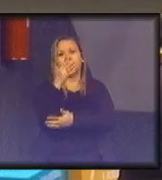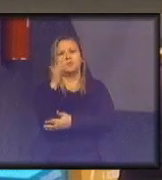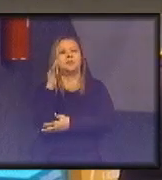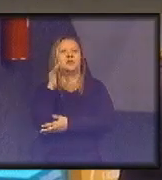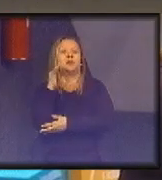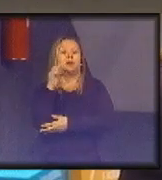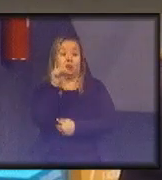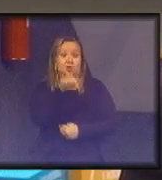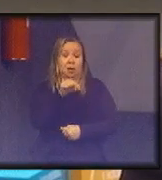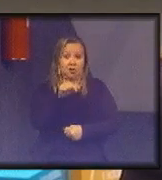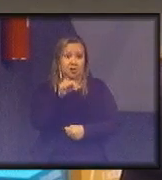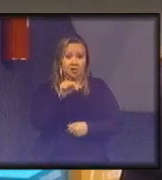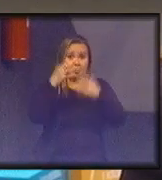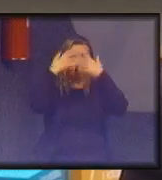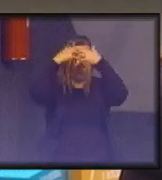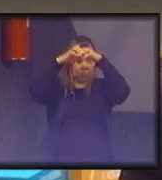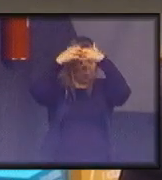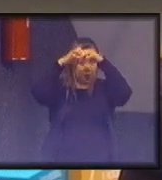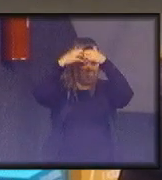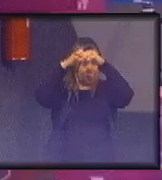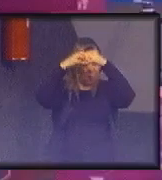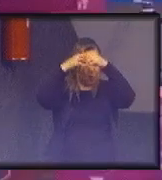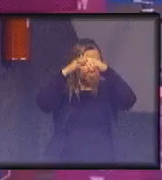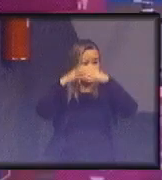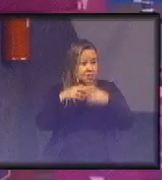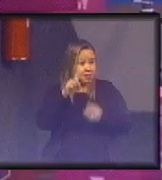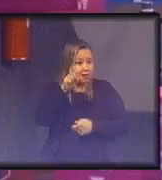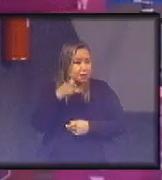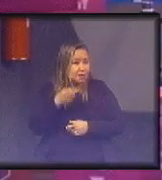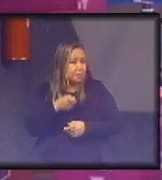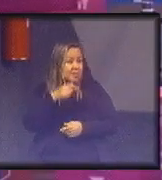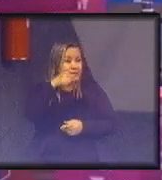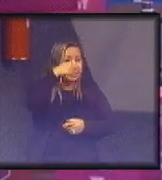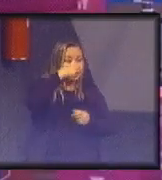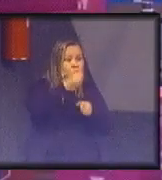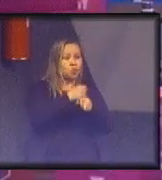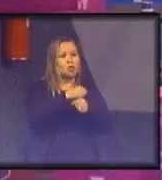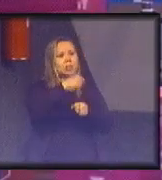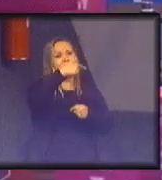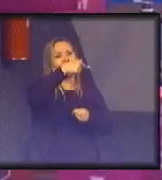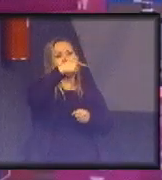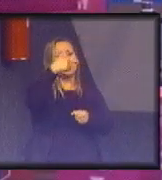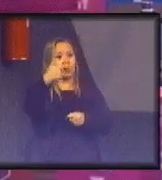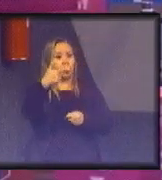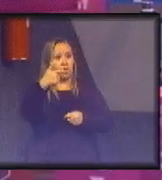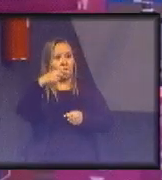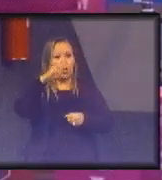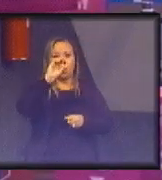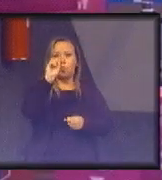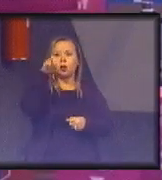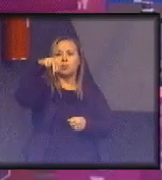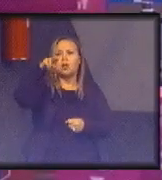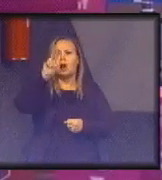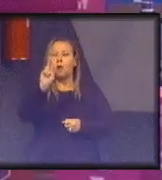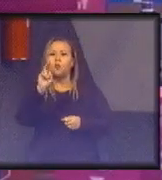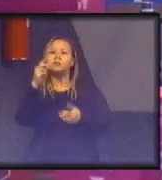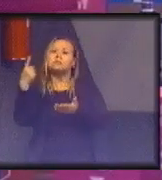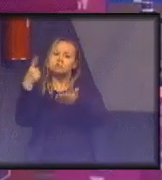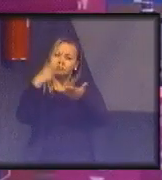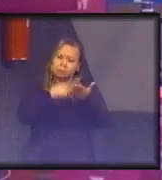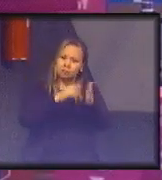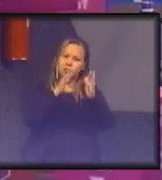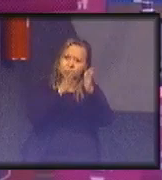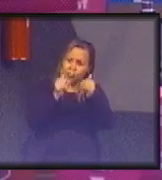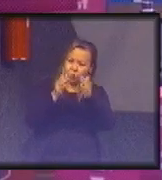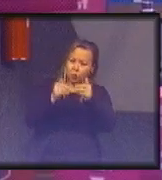tomada de consciência, de certa maneira, se deu em 72, quando as Nações Unidas convocaram a primeira